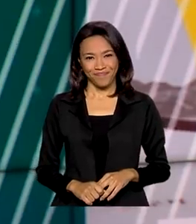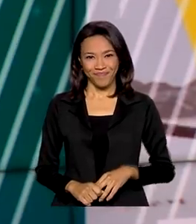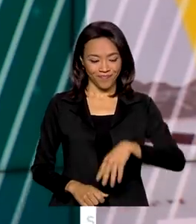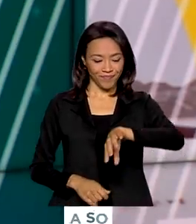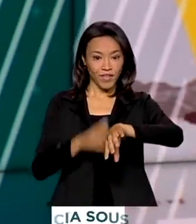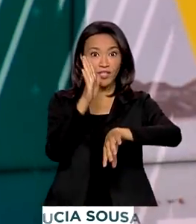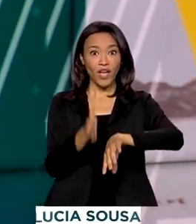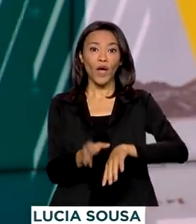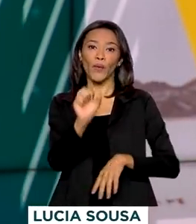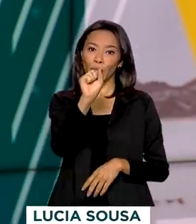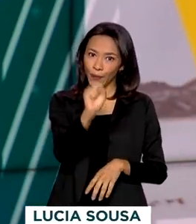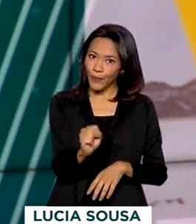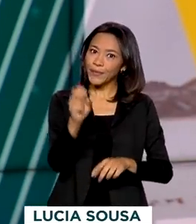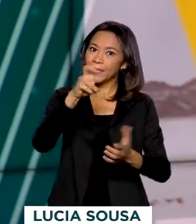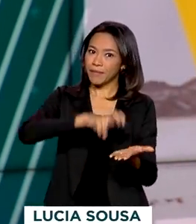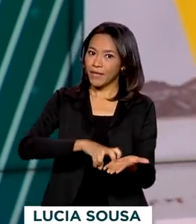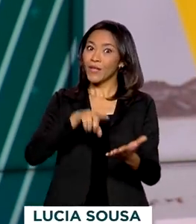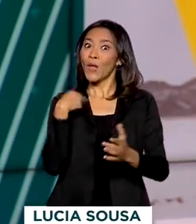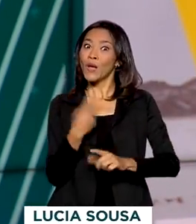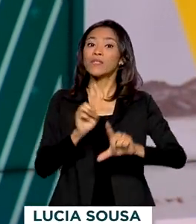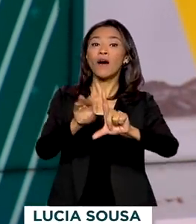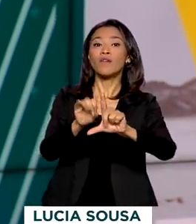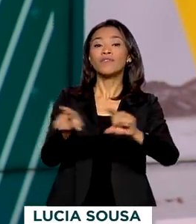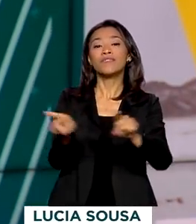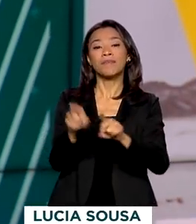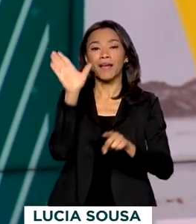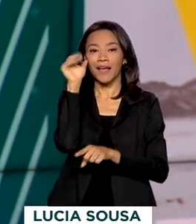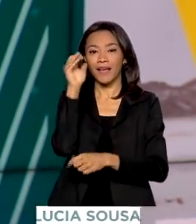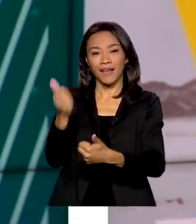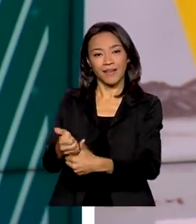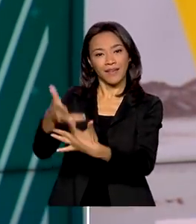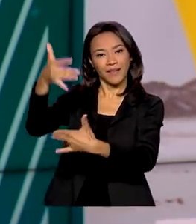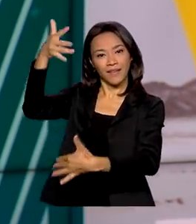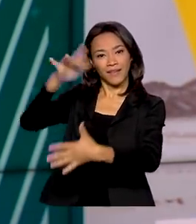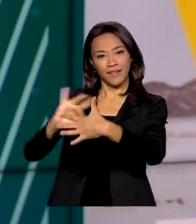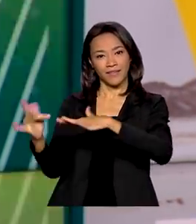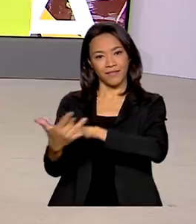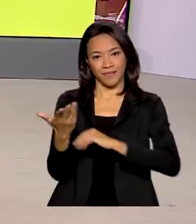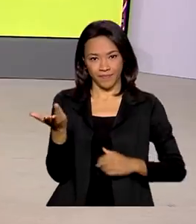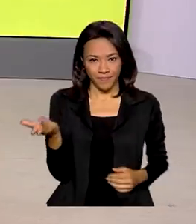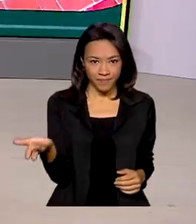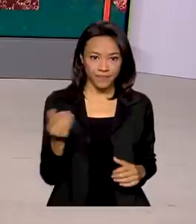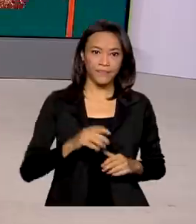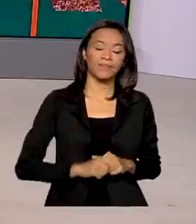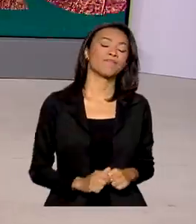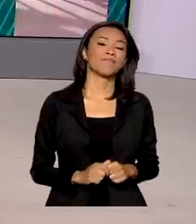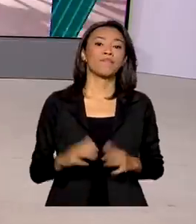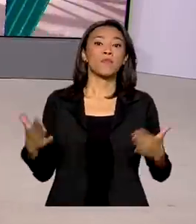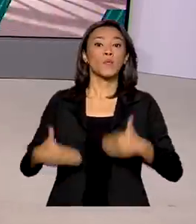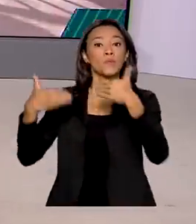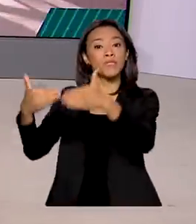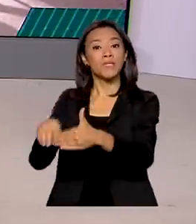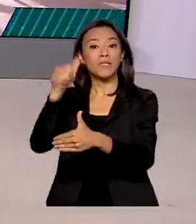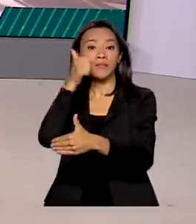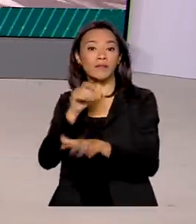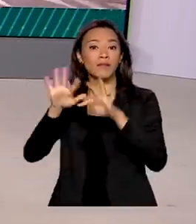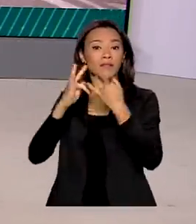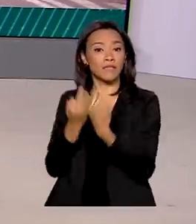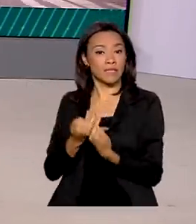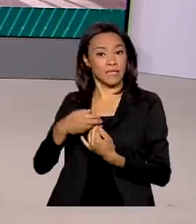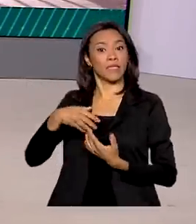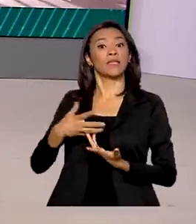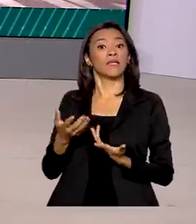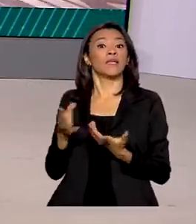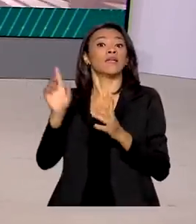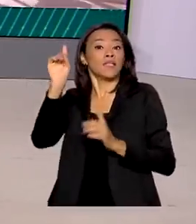Oito horas da manhã, estamos ao vivo também pelas redes sociais. O Ministério da Mulher, da Família e